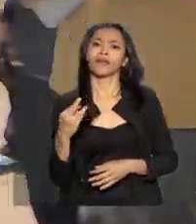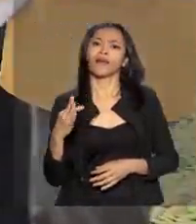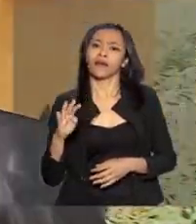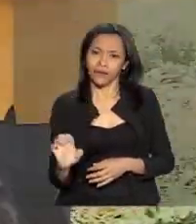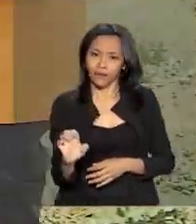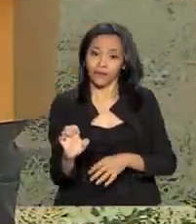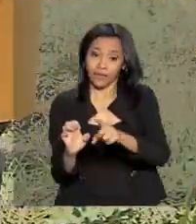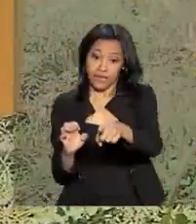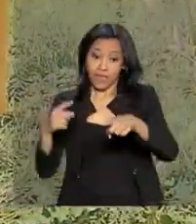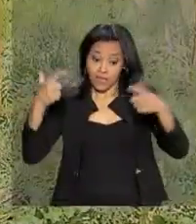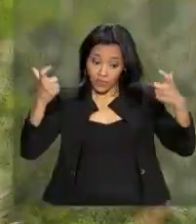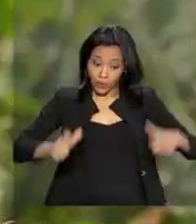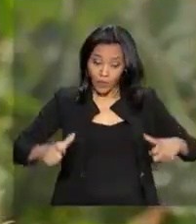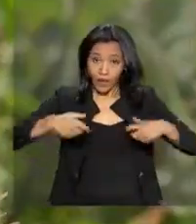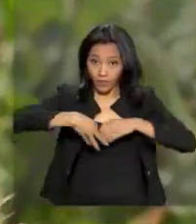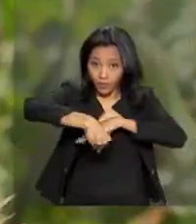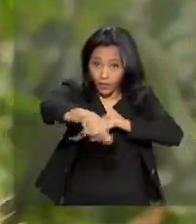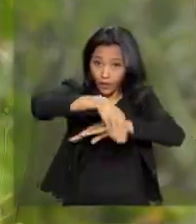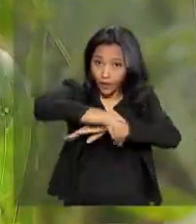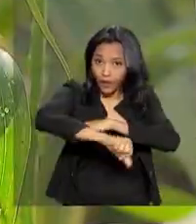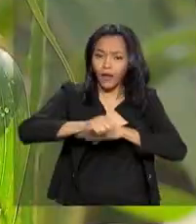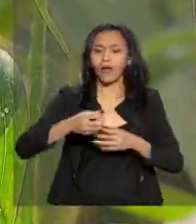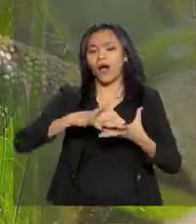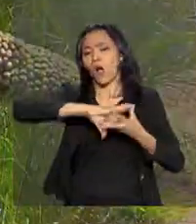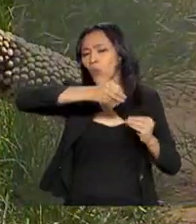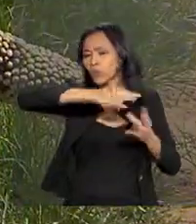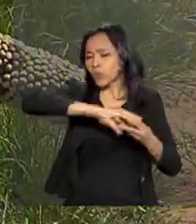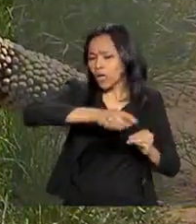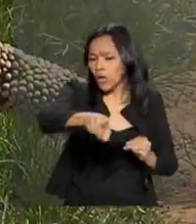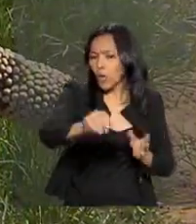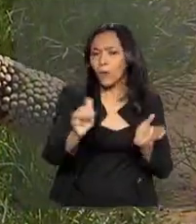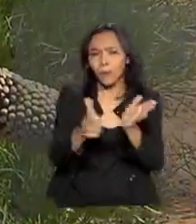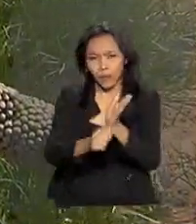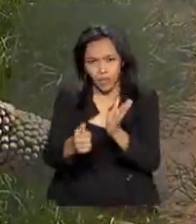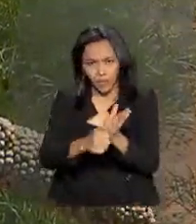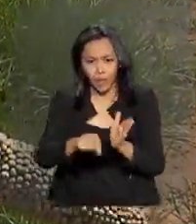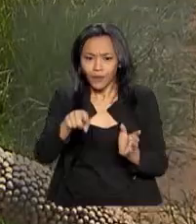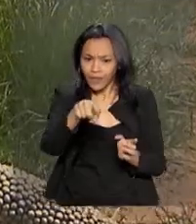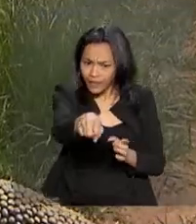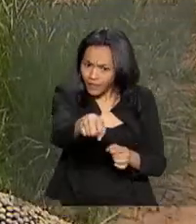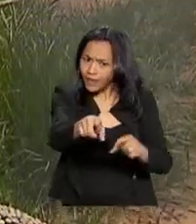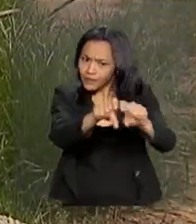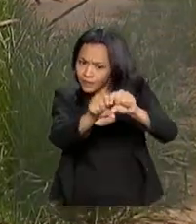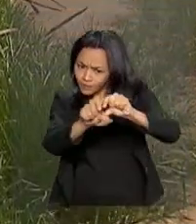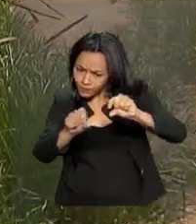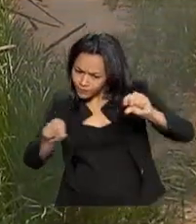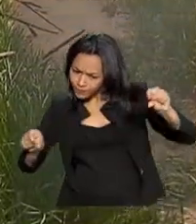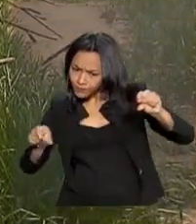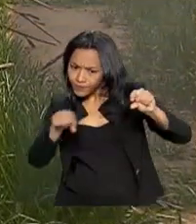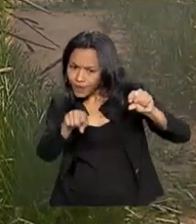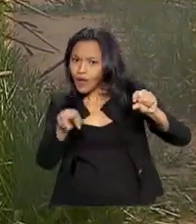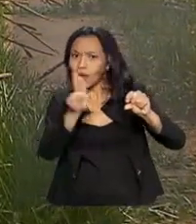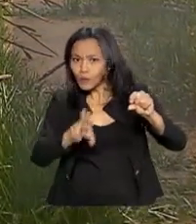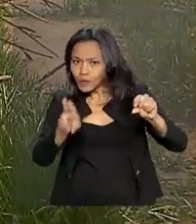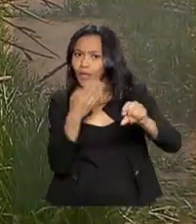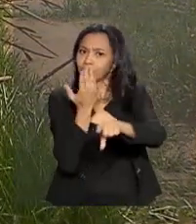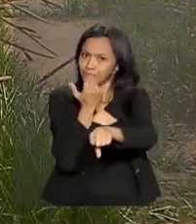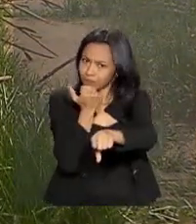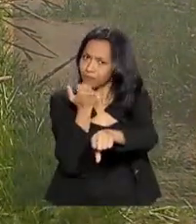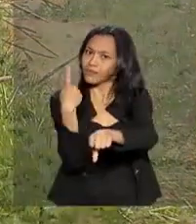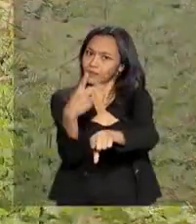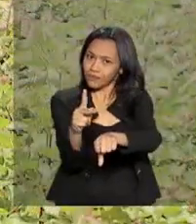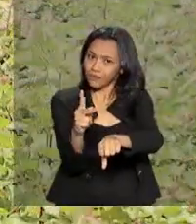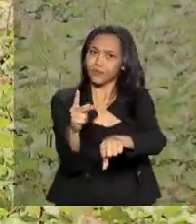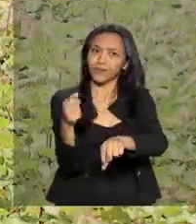Nas terras, Traoré planta algodão, milho e petimi, um tipo de cereal usado na alimentação humana.